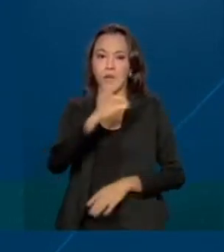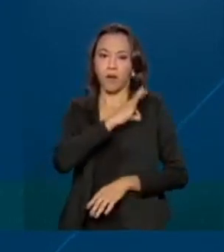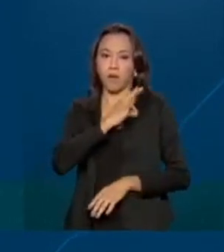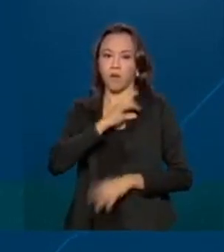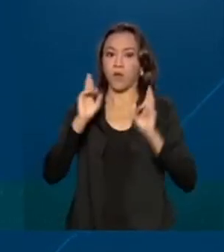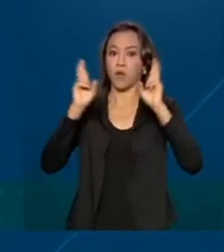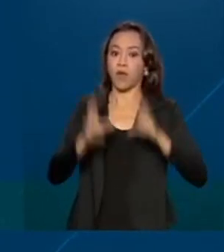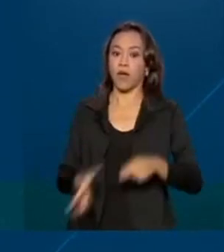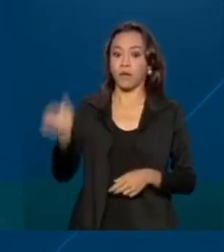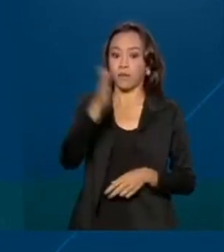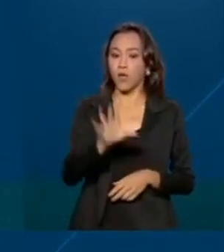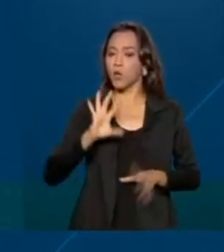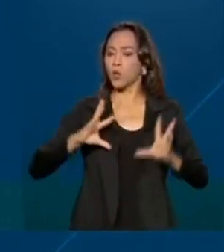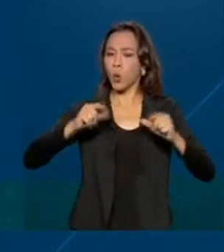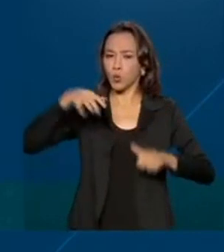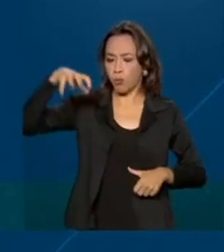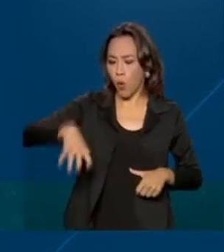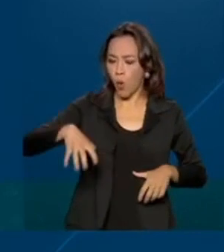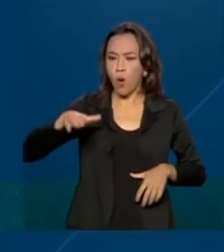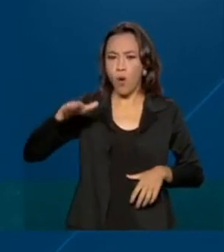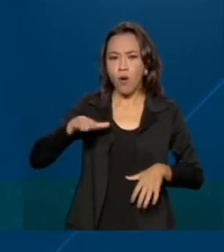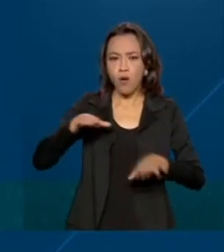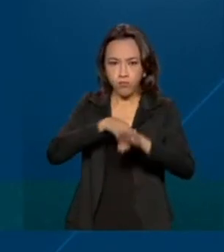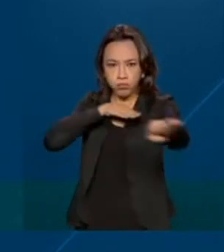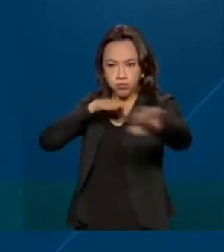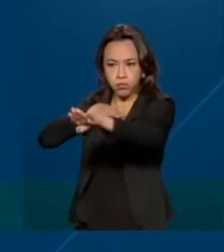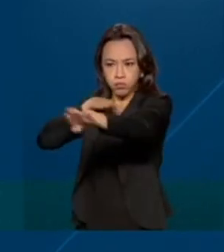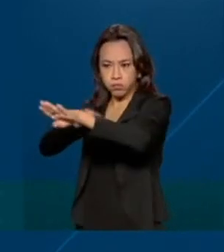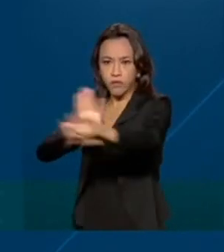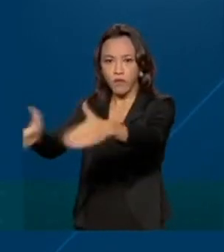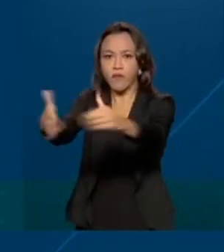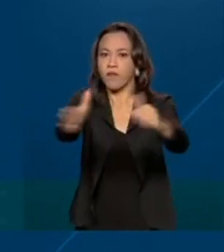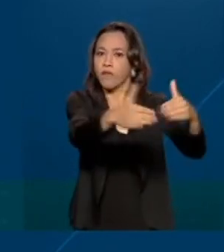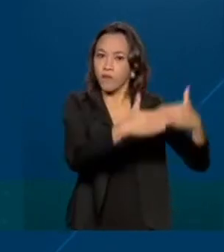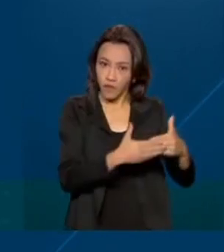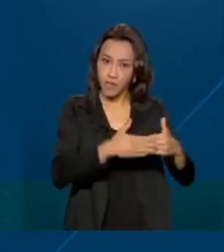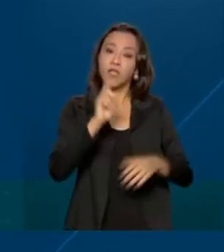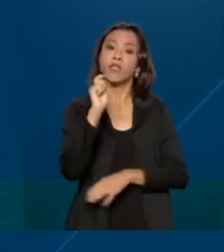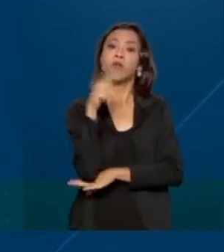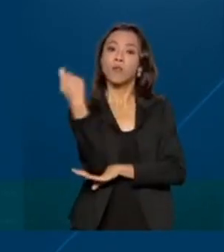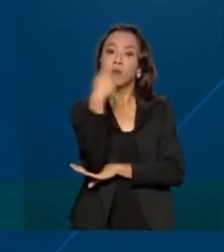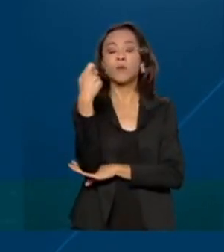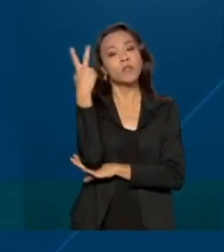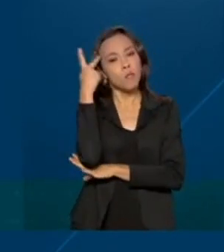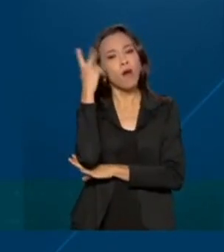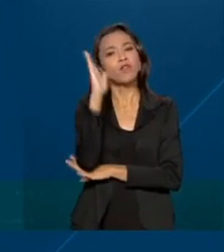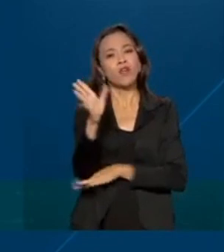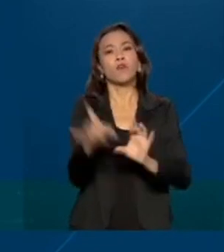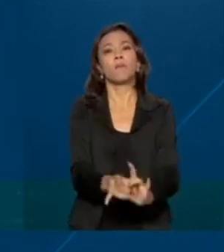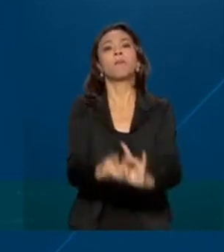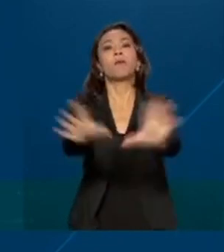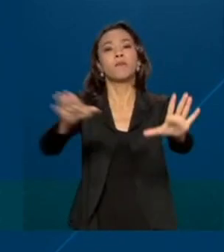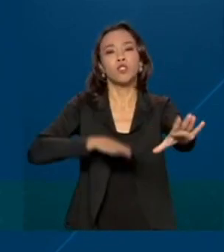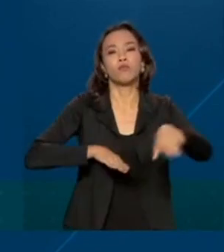Infraestrutura, todos os pontos de bloqueio registrados no Rio Grande do Sul e em São Paulo foram liberados. Havia ainda